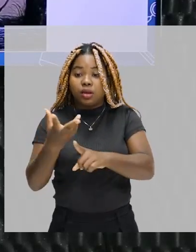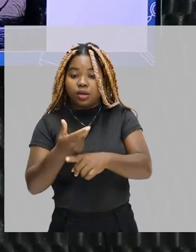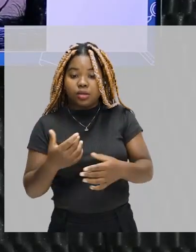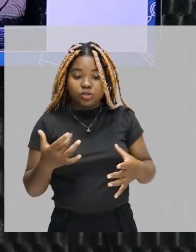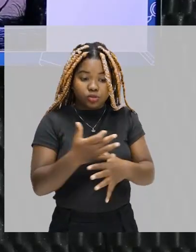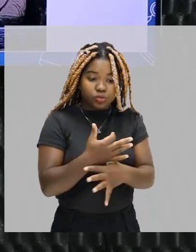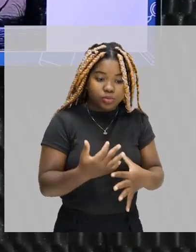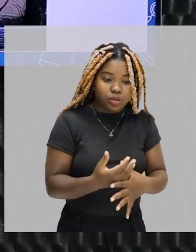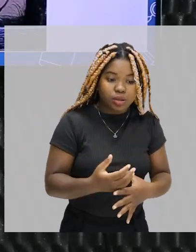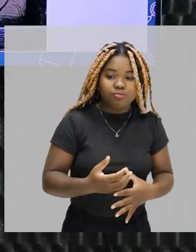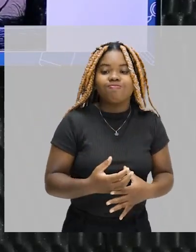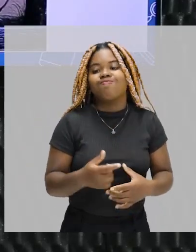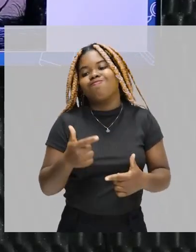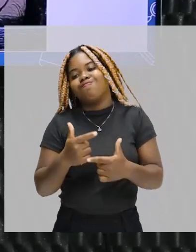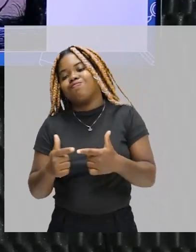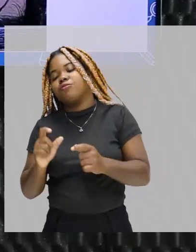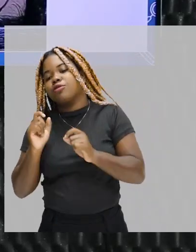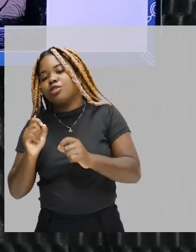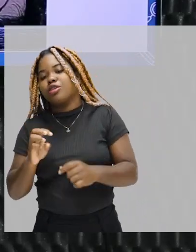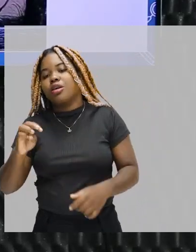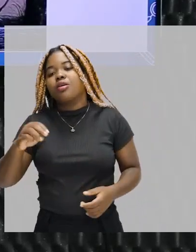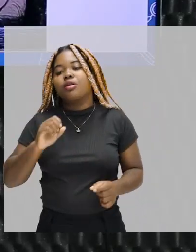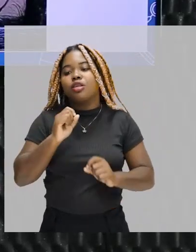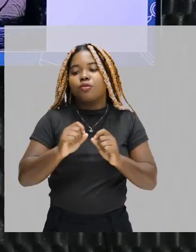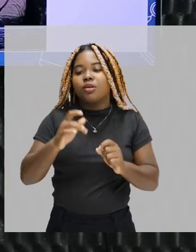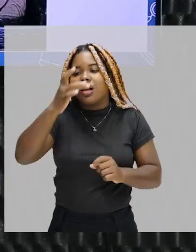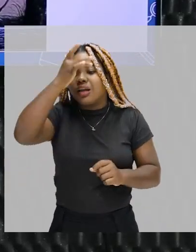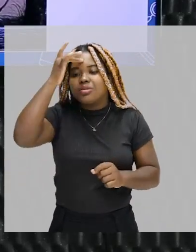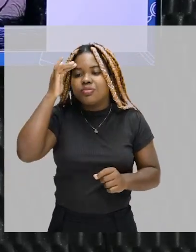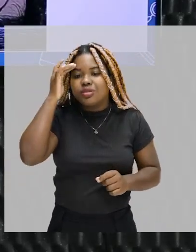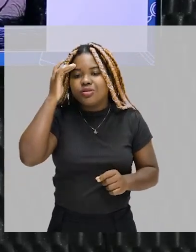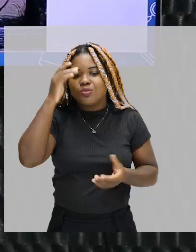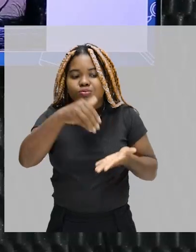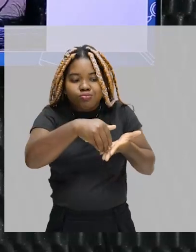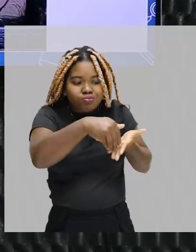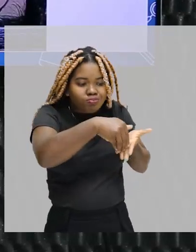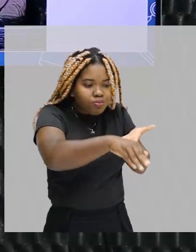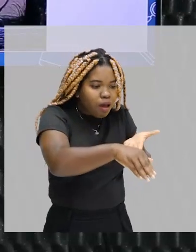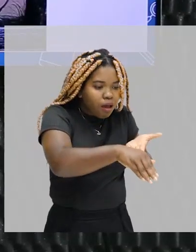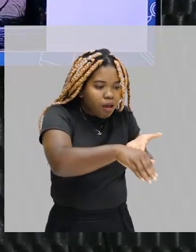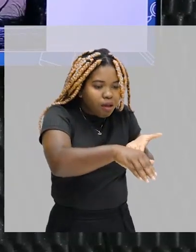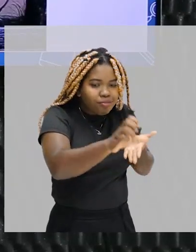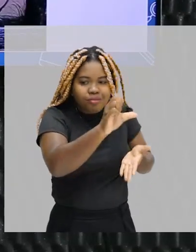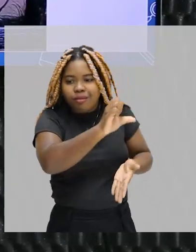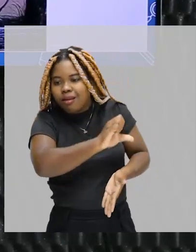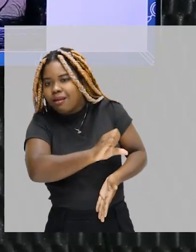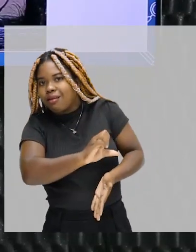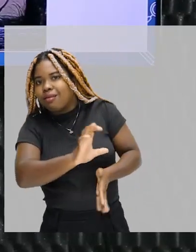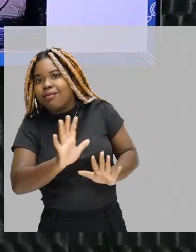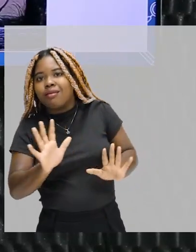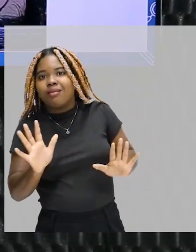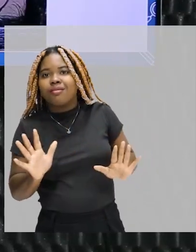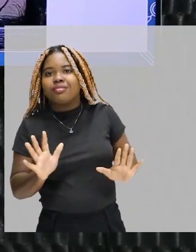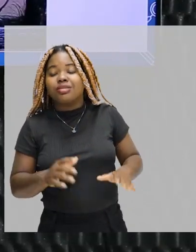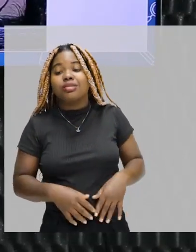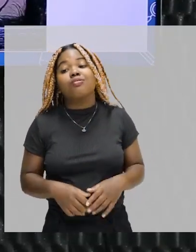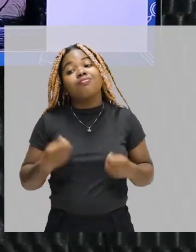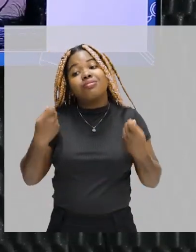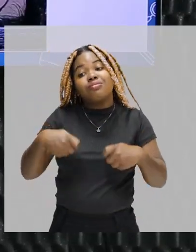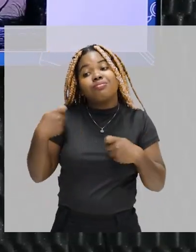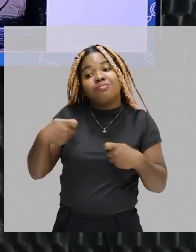sério que é justamente a questão da marginalização durante décadas. Então, repensar a arte urbana de uma outra maneira para que a gente possa